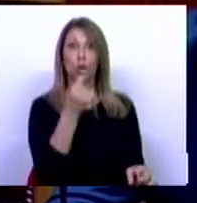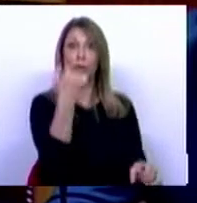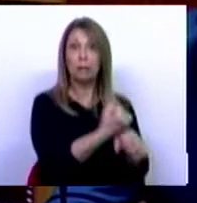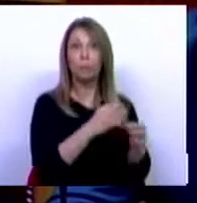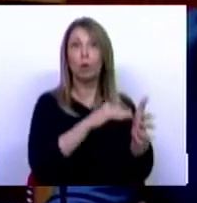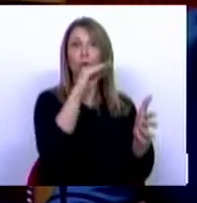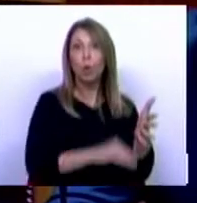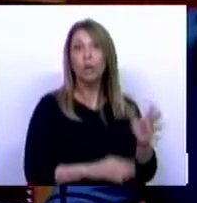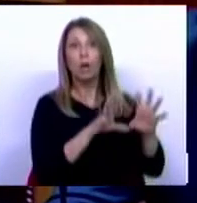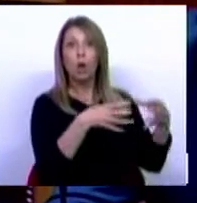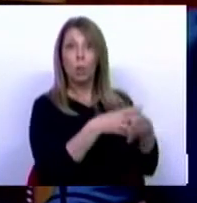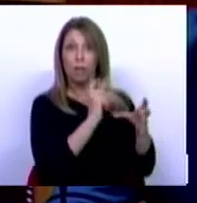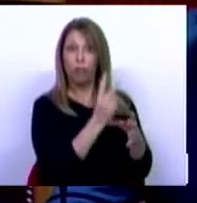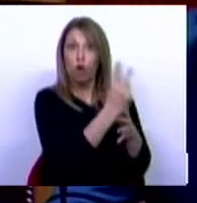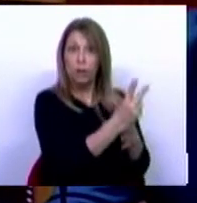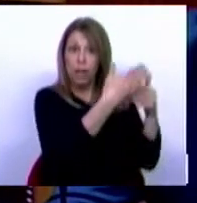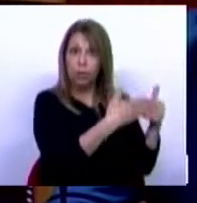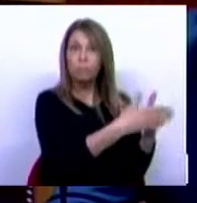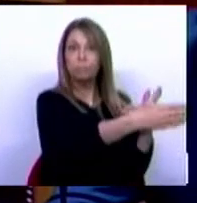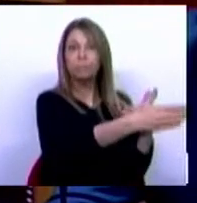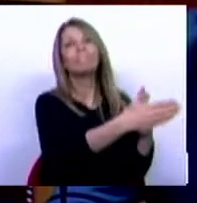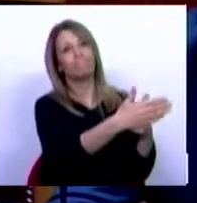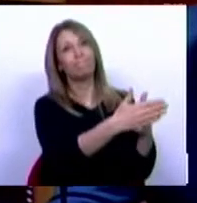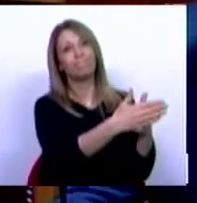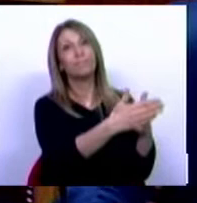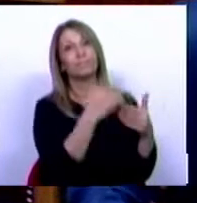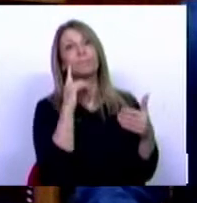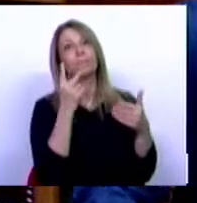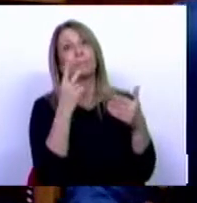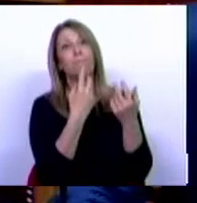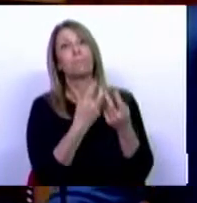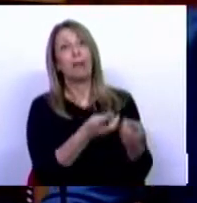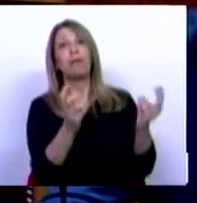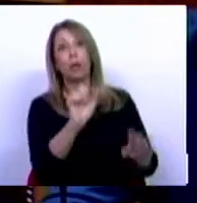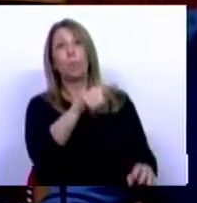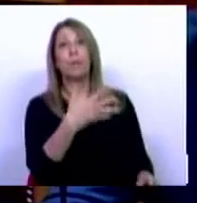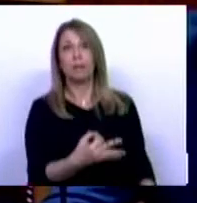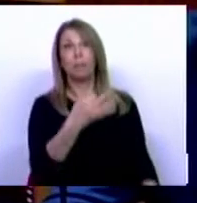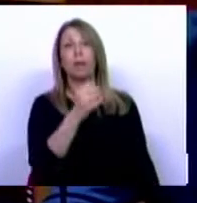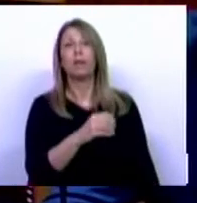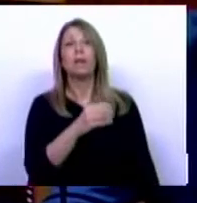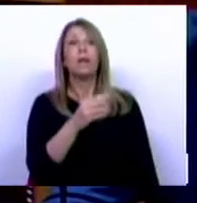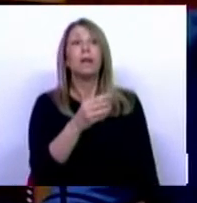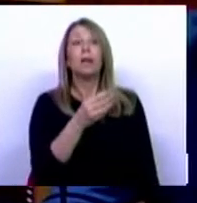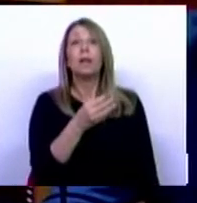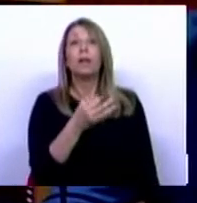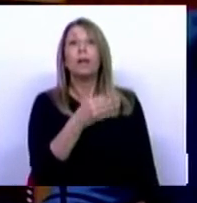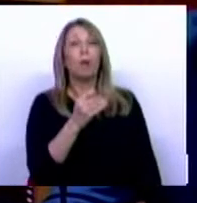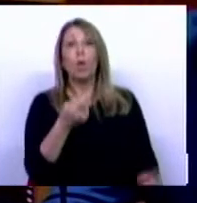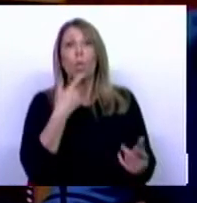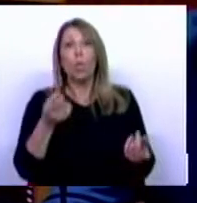contratos coletivos existentes durante dois anos é algo que as bancadas do PSA e CDS não compreendem. Não faz as vossas delícias. Percebo isso